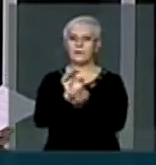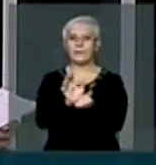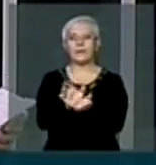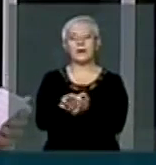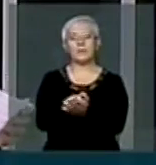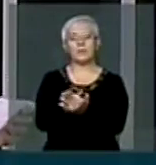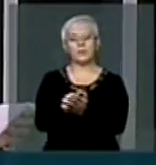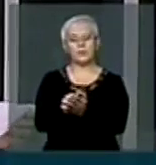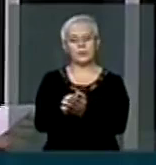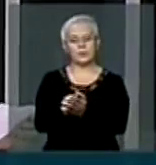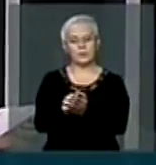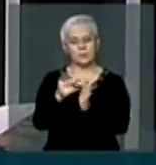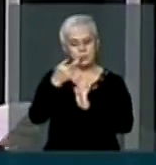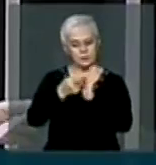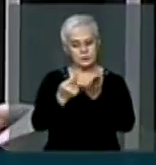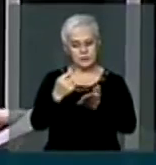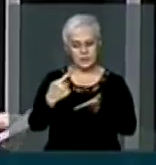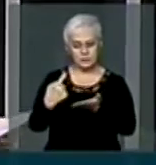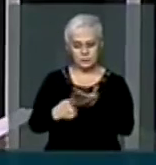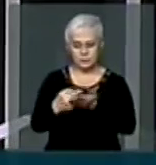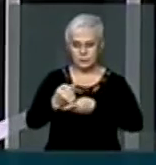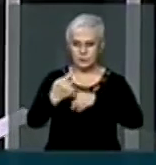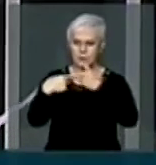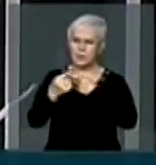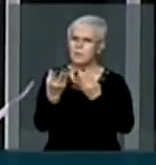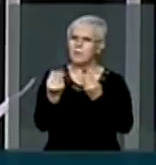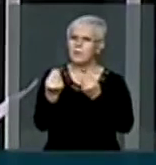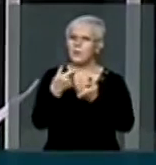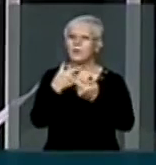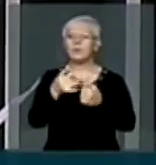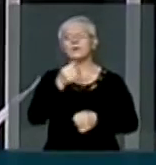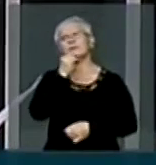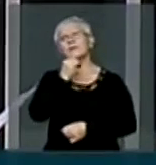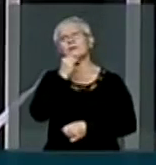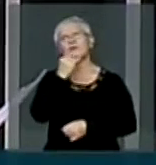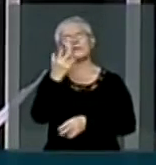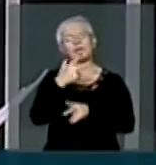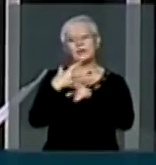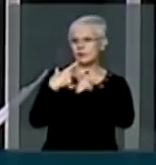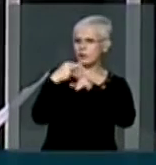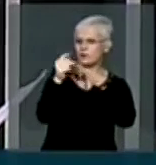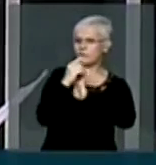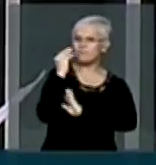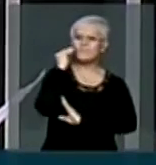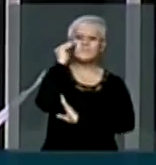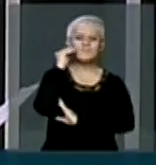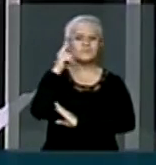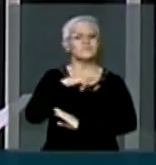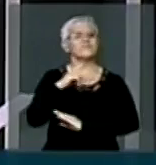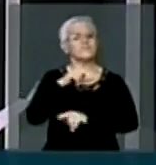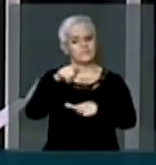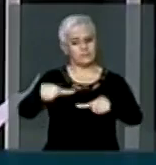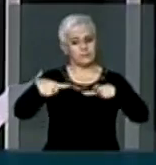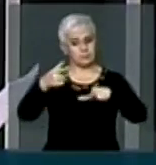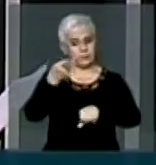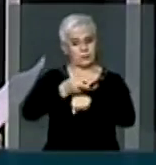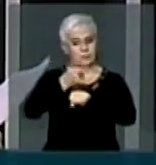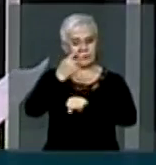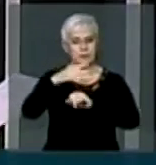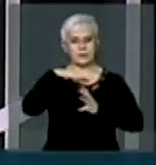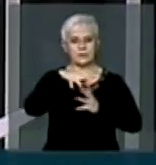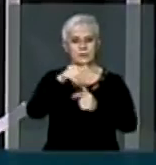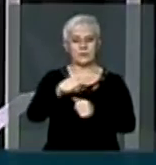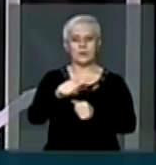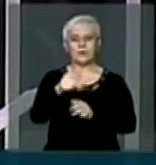que tem inúmeras experiências exitosas e essa é mais uma experiência que recebe uma premiação internacional, que é o